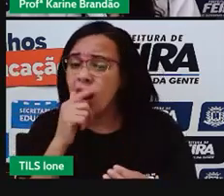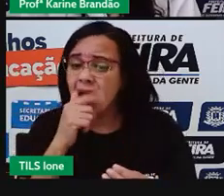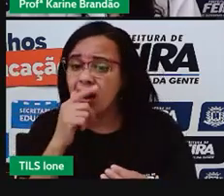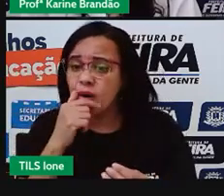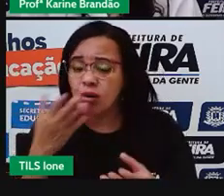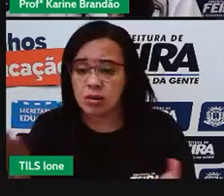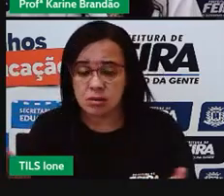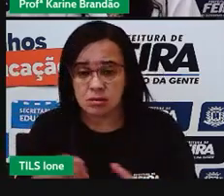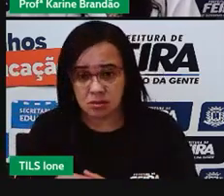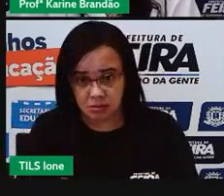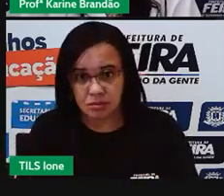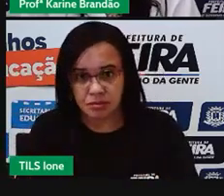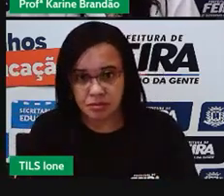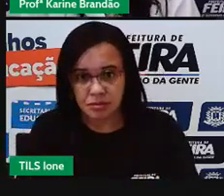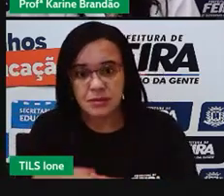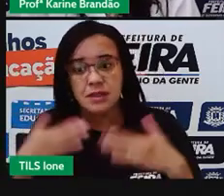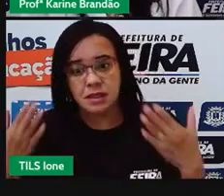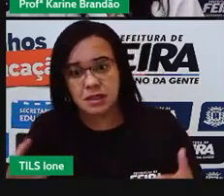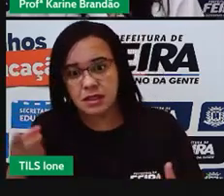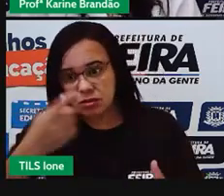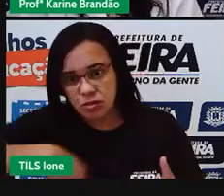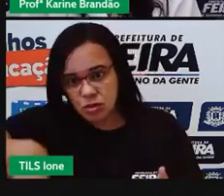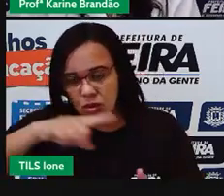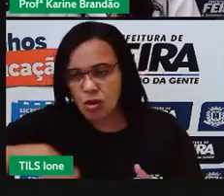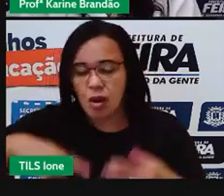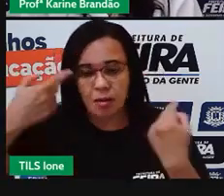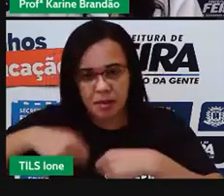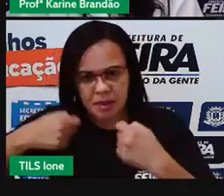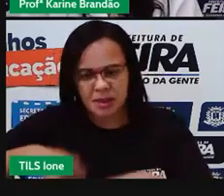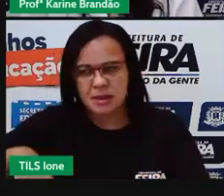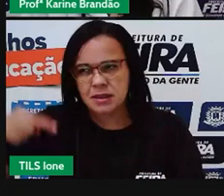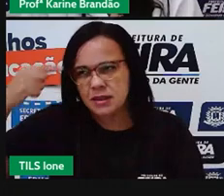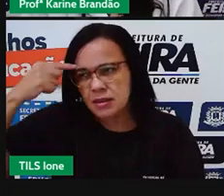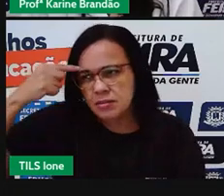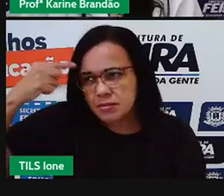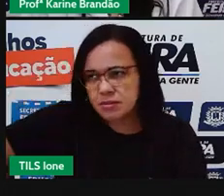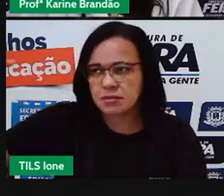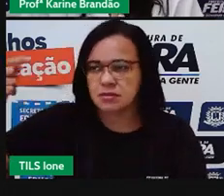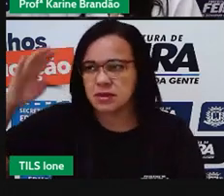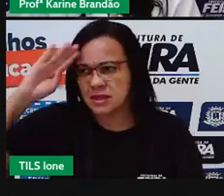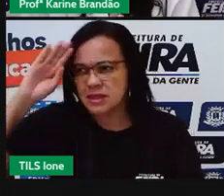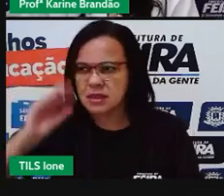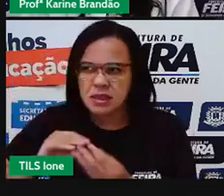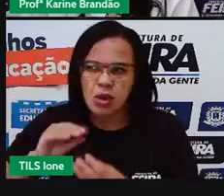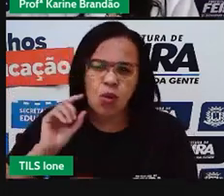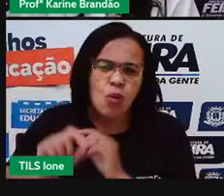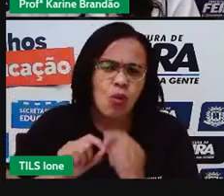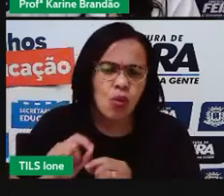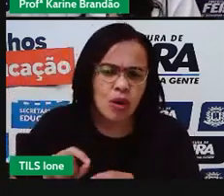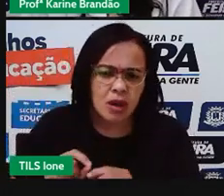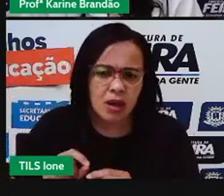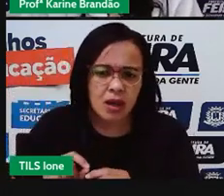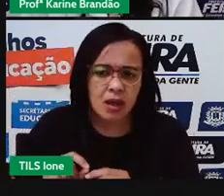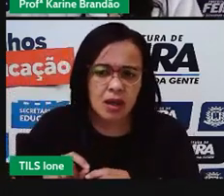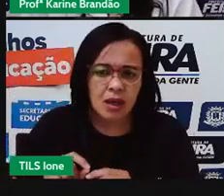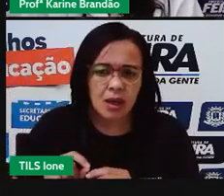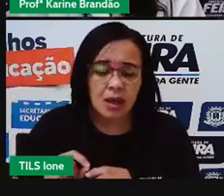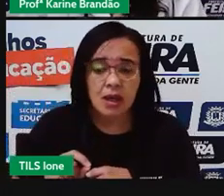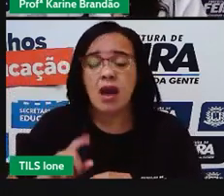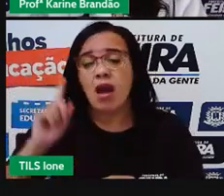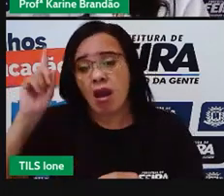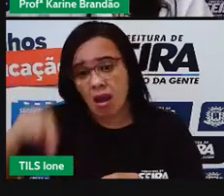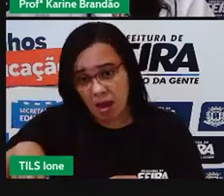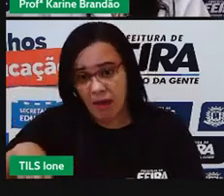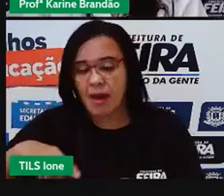entender que o nosso consumo, ele é global. Porque tudo que a gente consome aqui, a gente